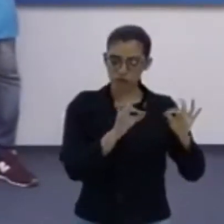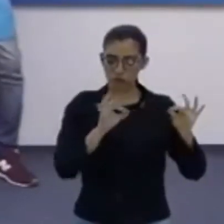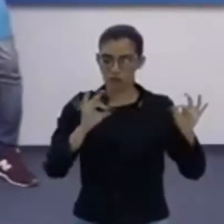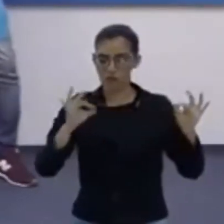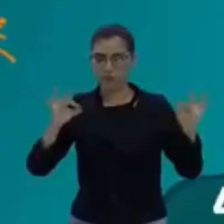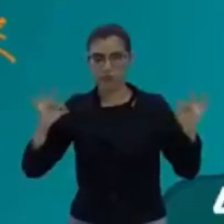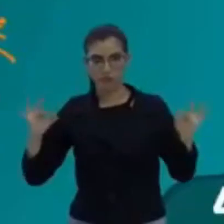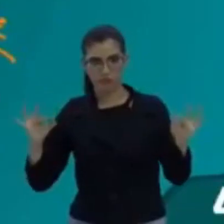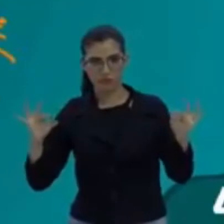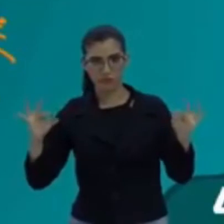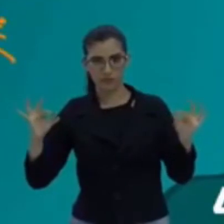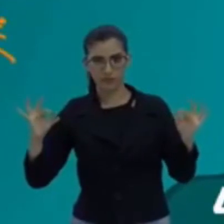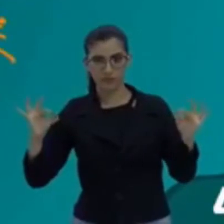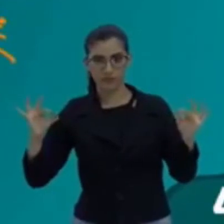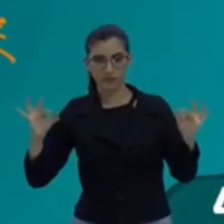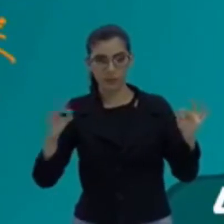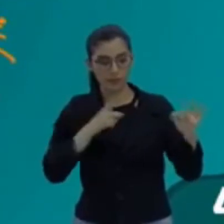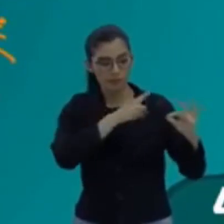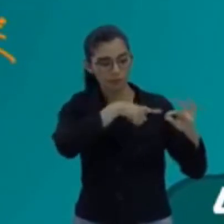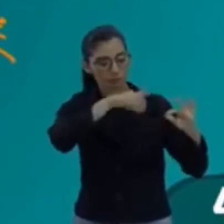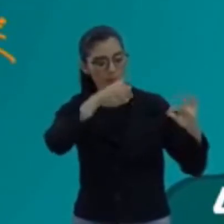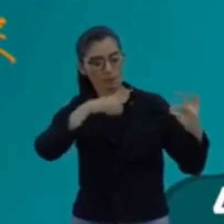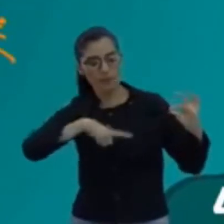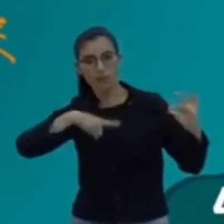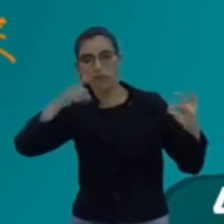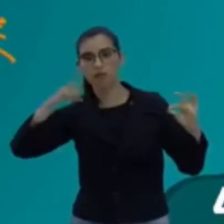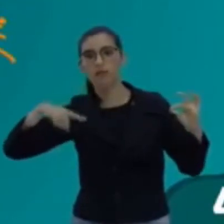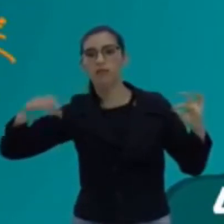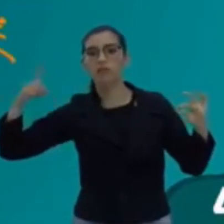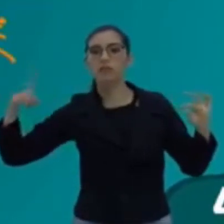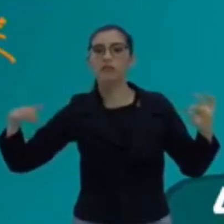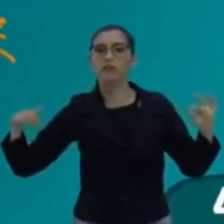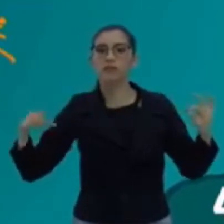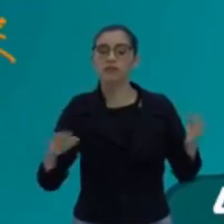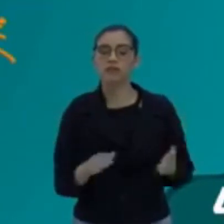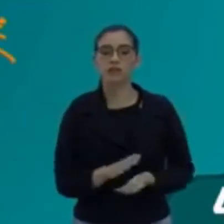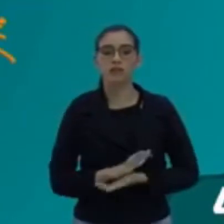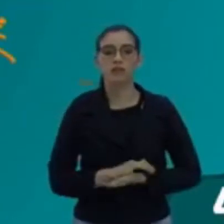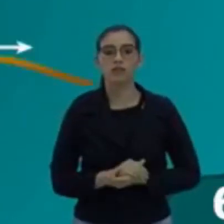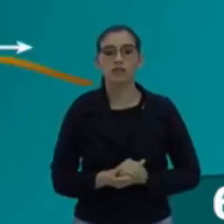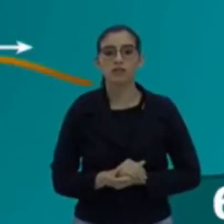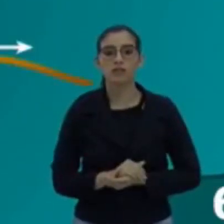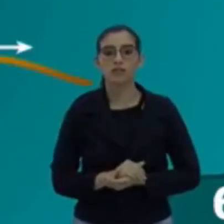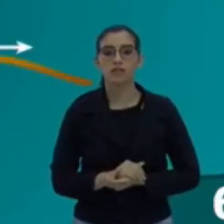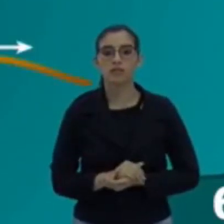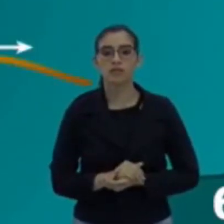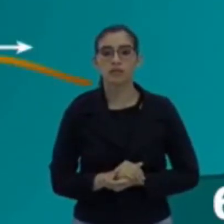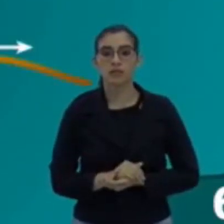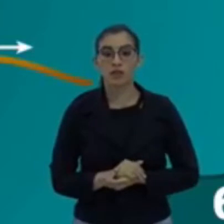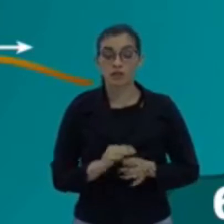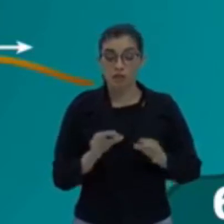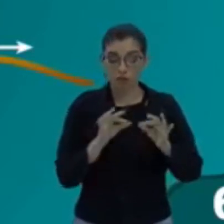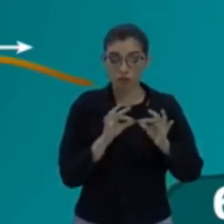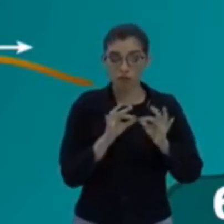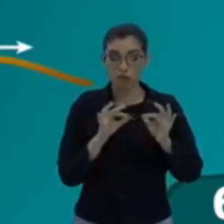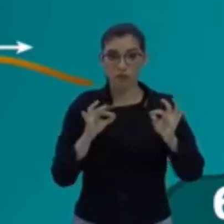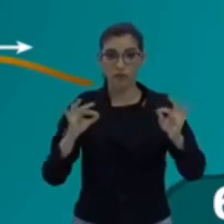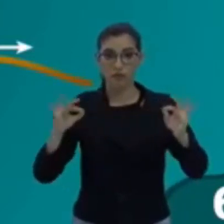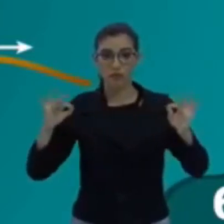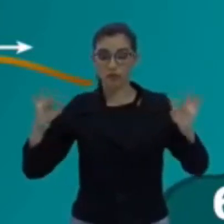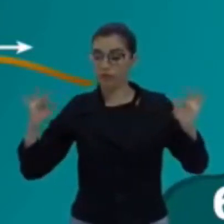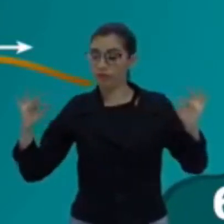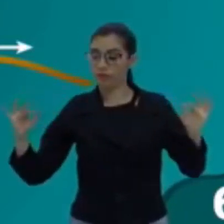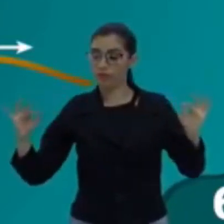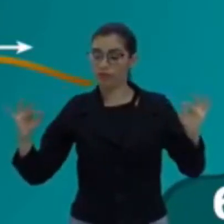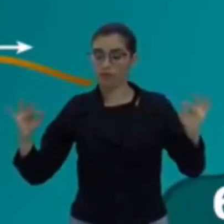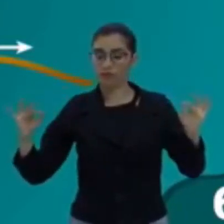Então, bora aqui para o quadro para a gente conhecer o comprimento de onda. Filho, o filhão falou do comprimento de onda. E quando ele